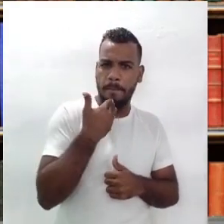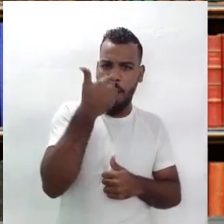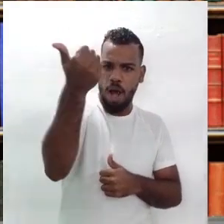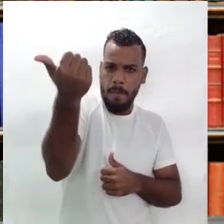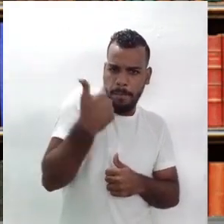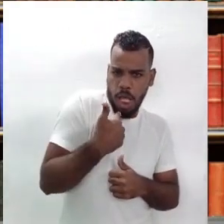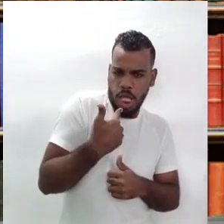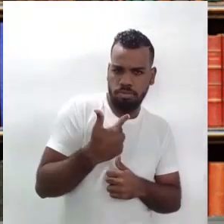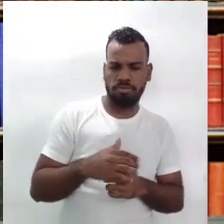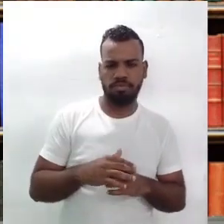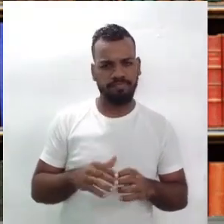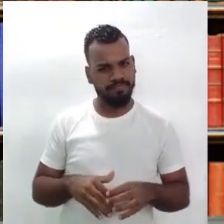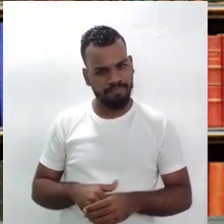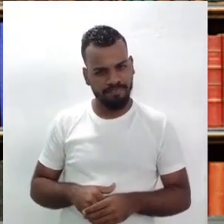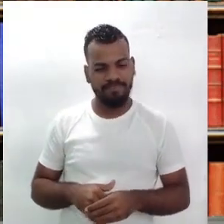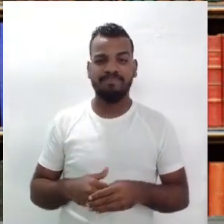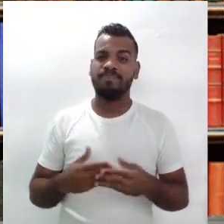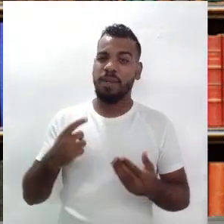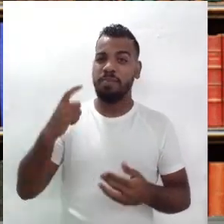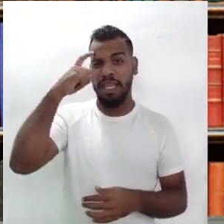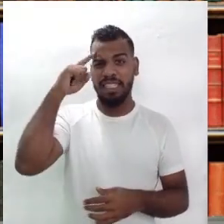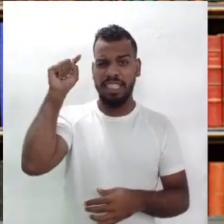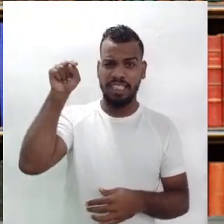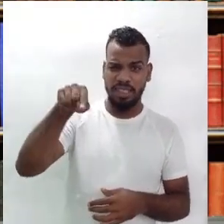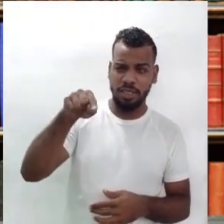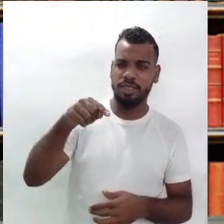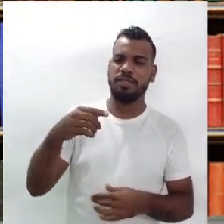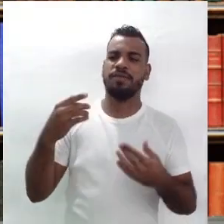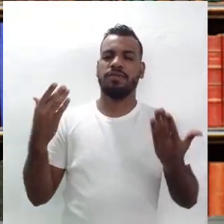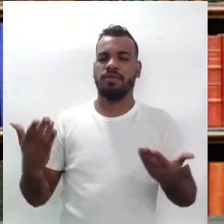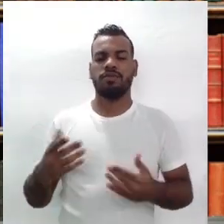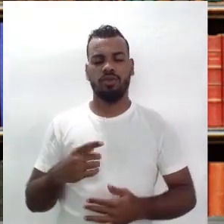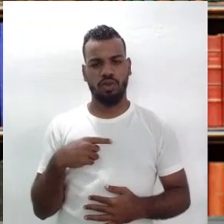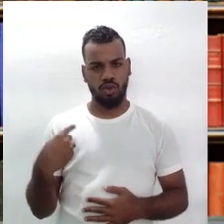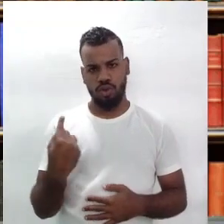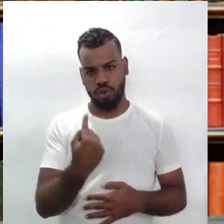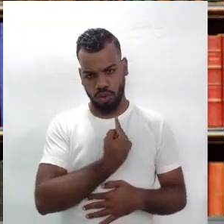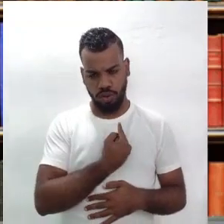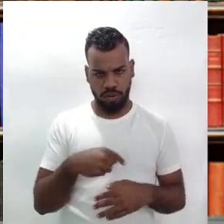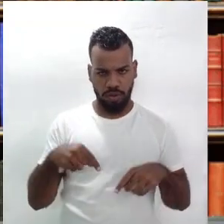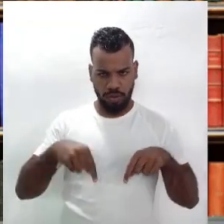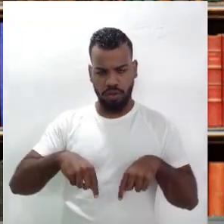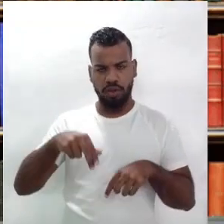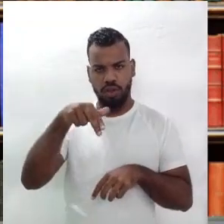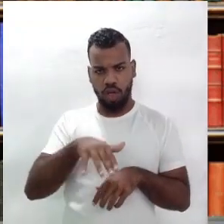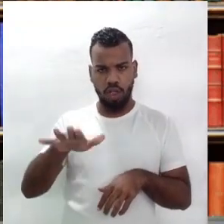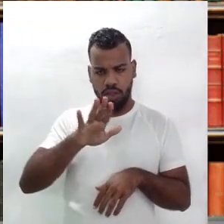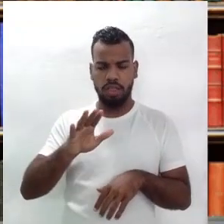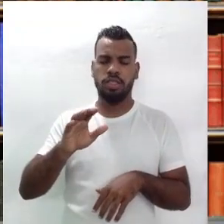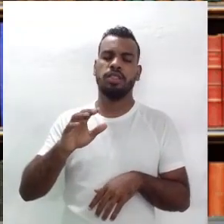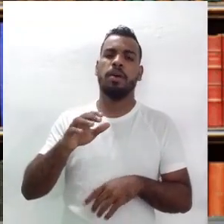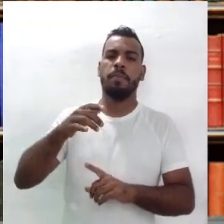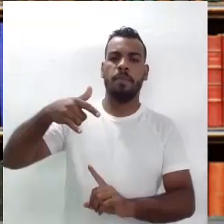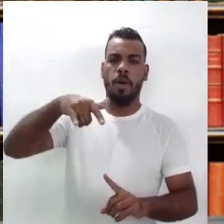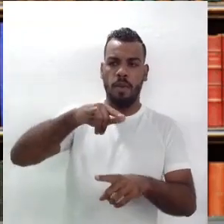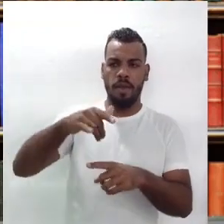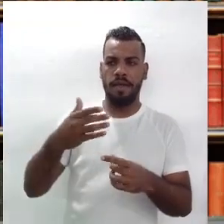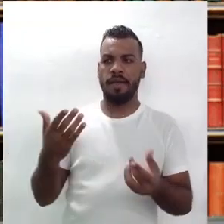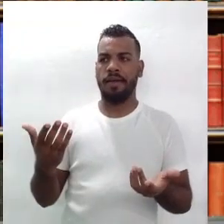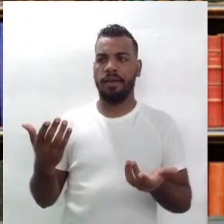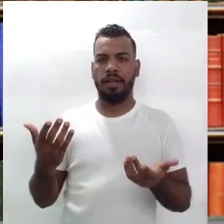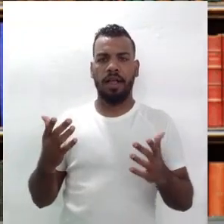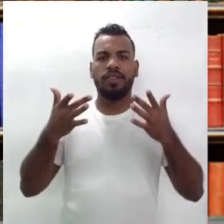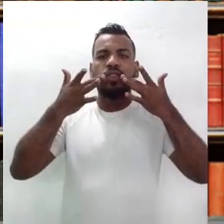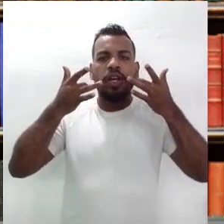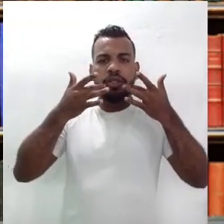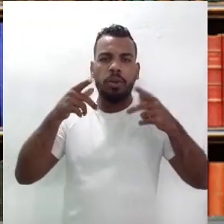E aí ele pega justamente o que é, para nós, para nós nordestinos, mamulembro, certo? Esse